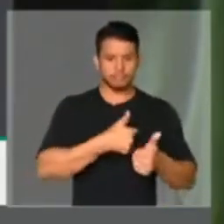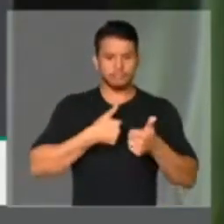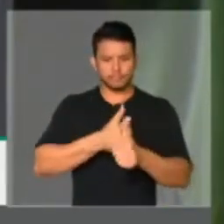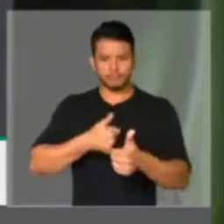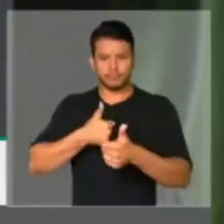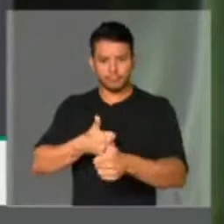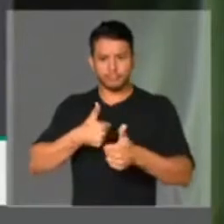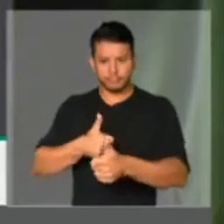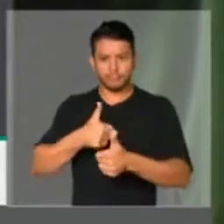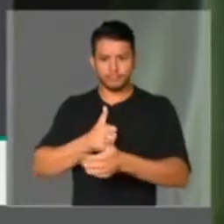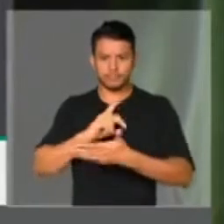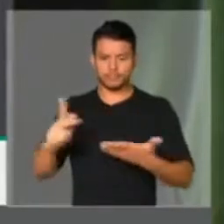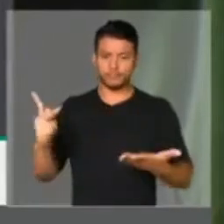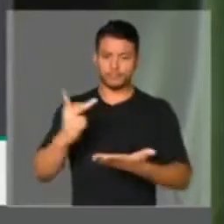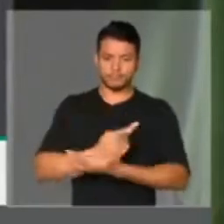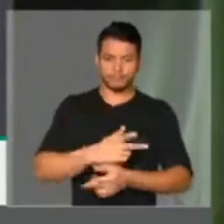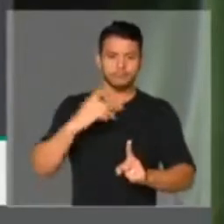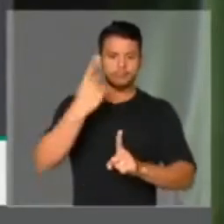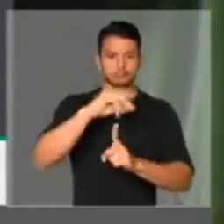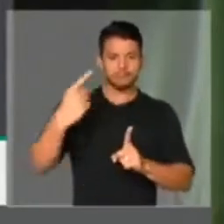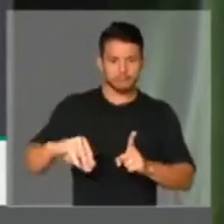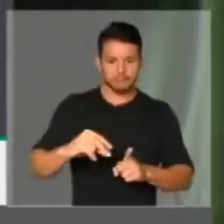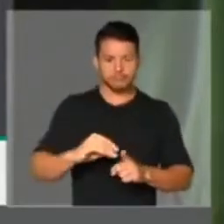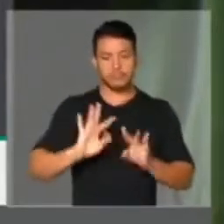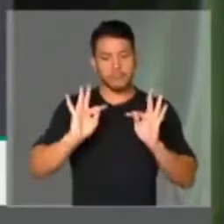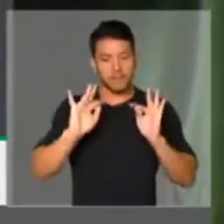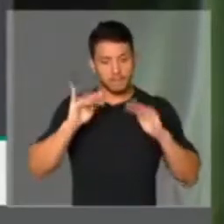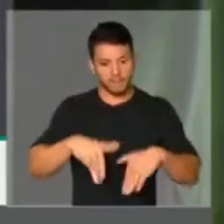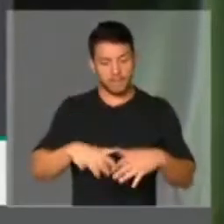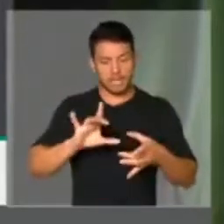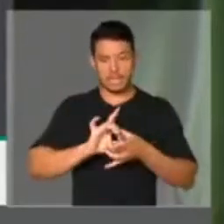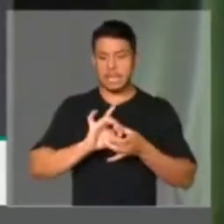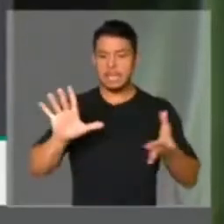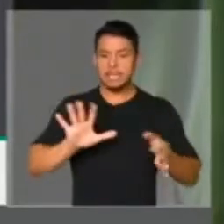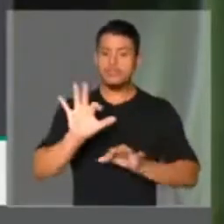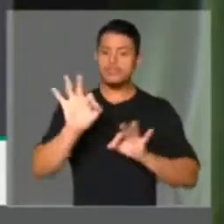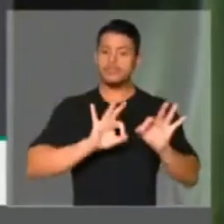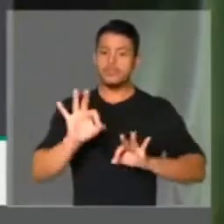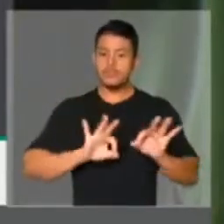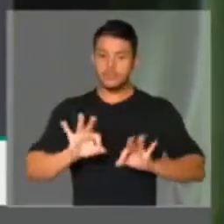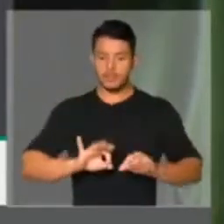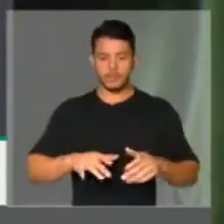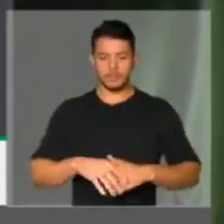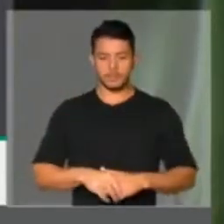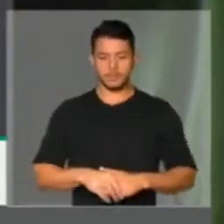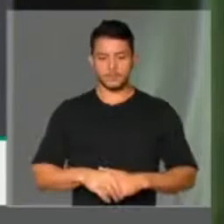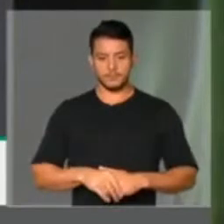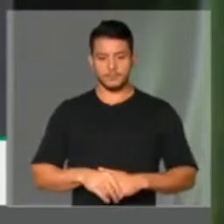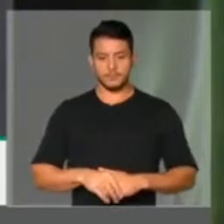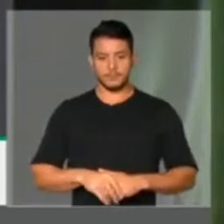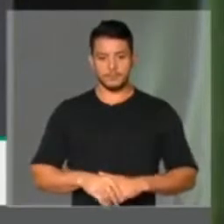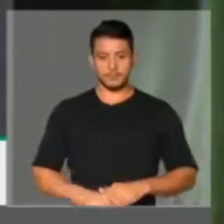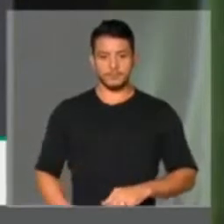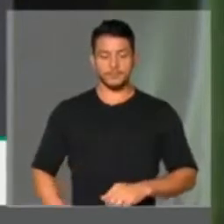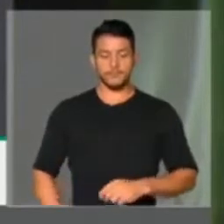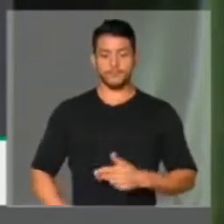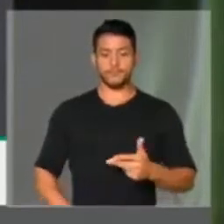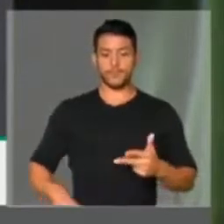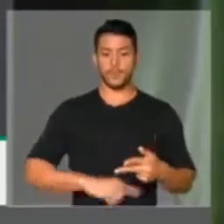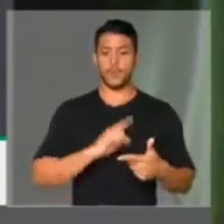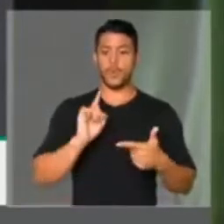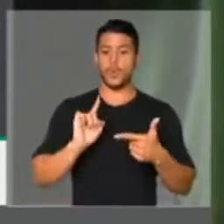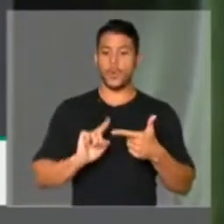tortura, começou o fim da liberdade, organização e manifestação. Em segundo lugar,